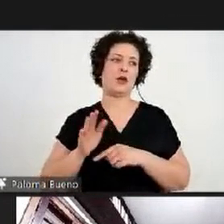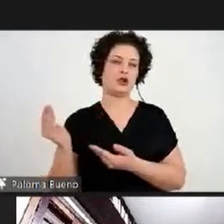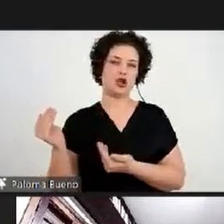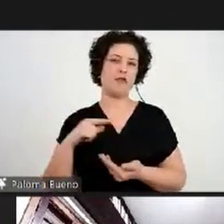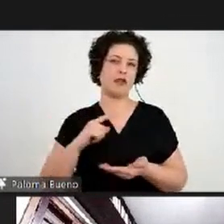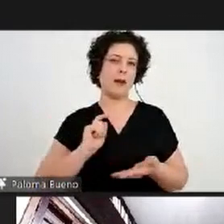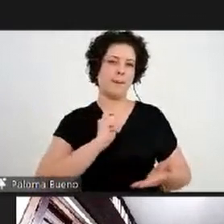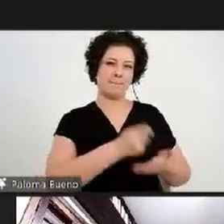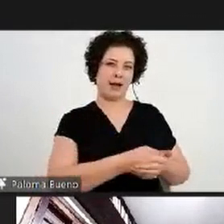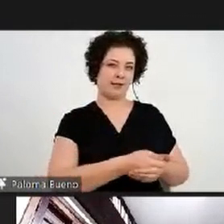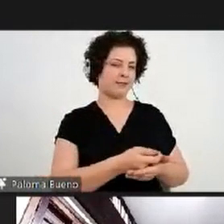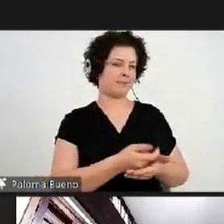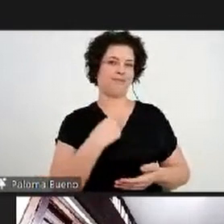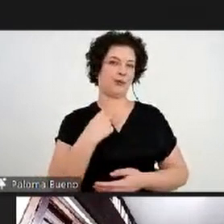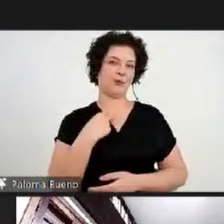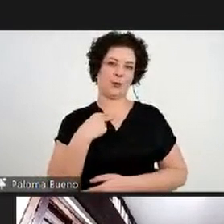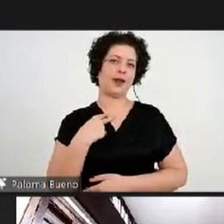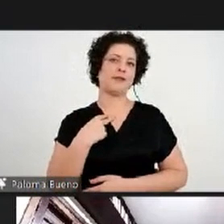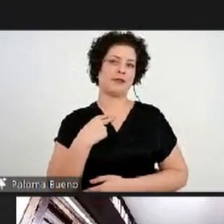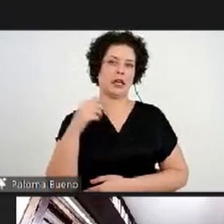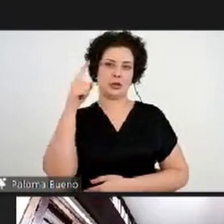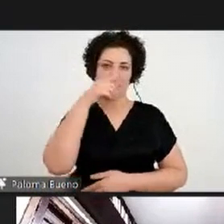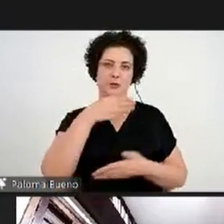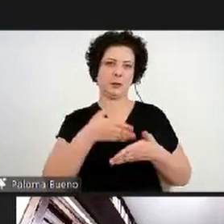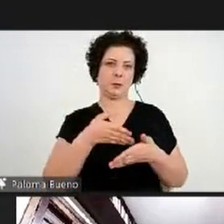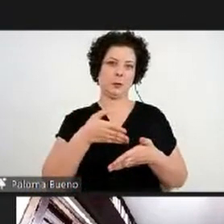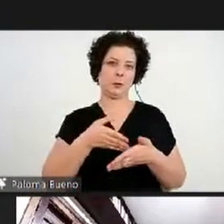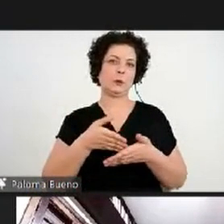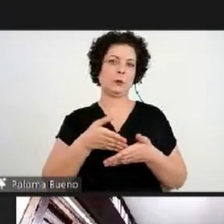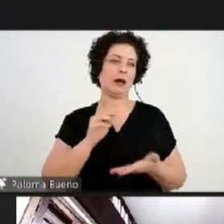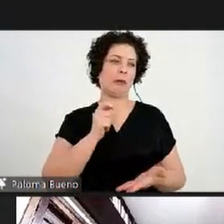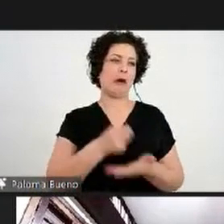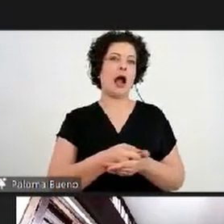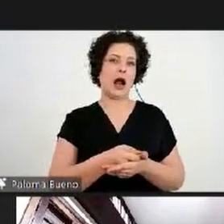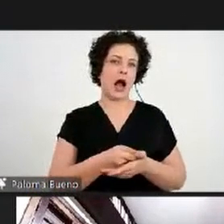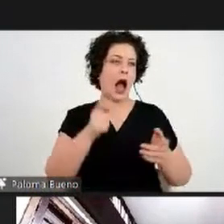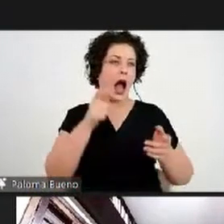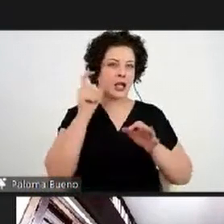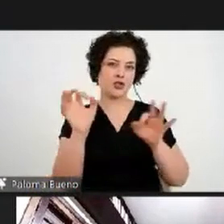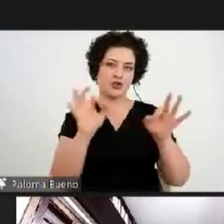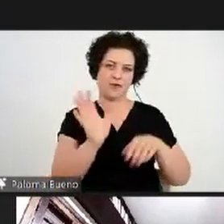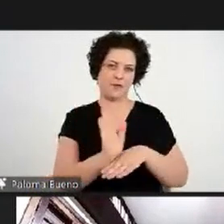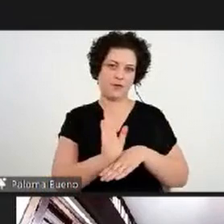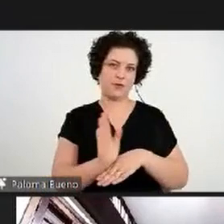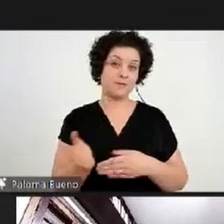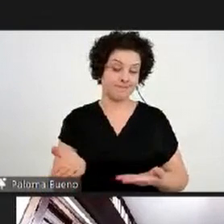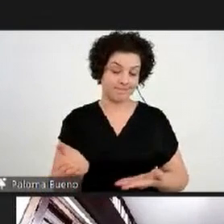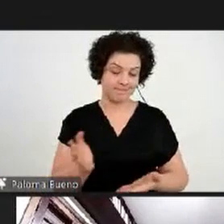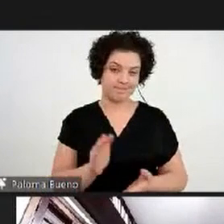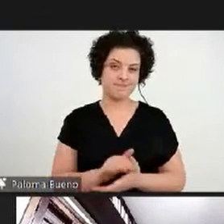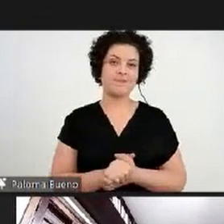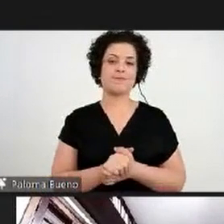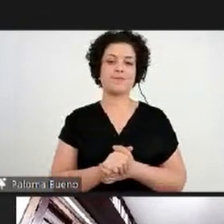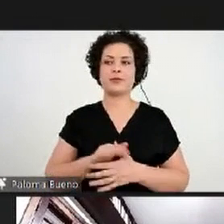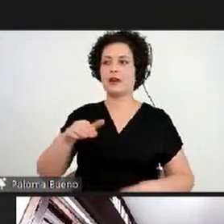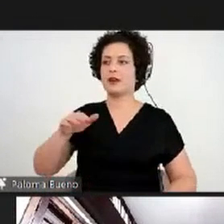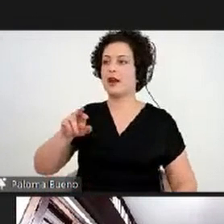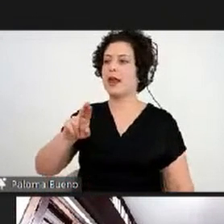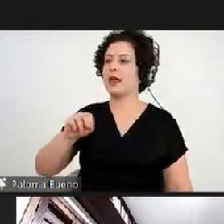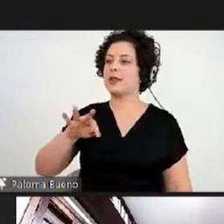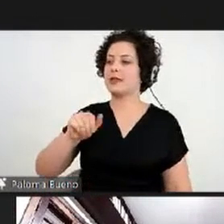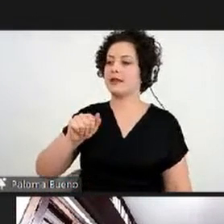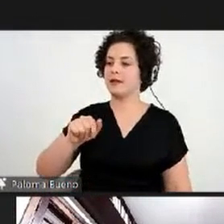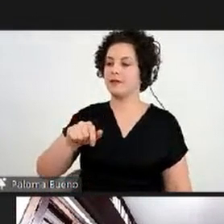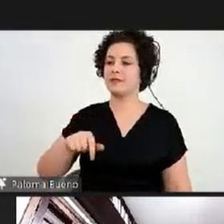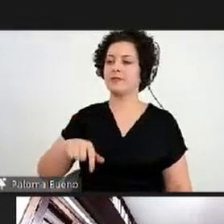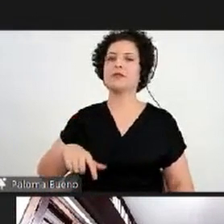conseguem fazer, eles tiveram alguma dificuldade, e a gente tem uma nova, uma refilmagem desse clássico,